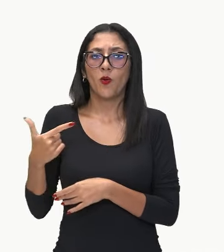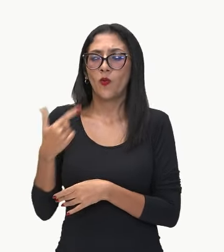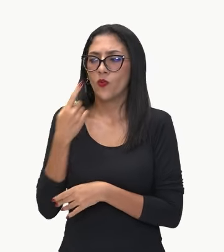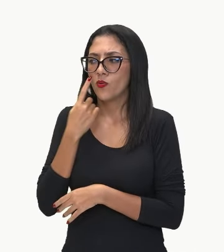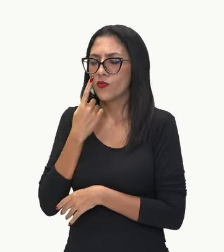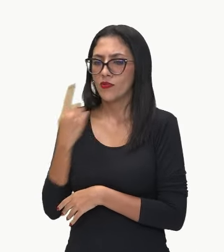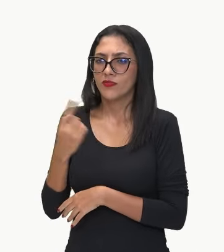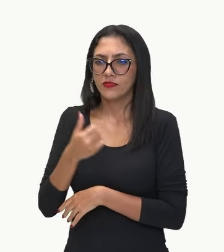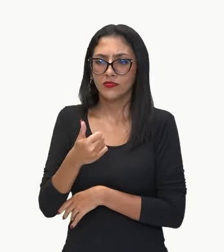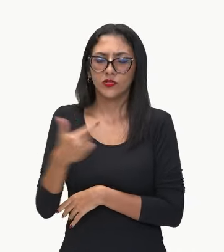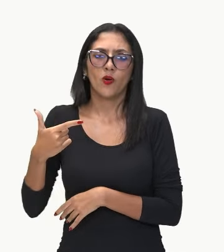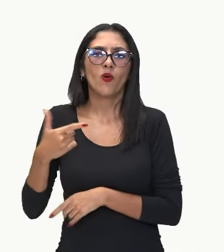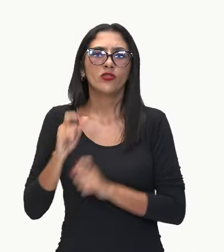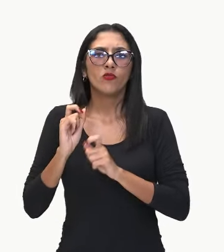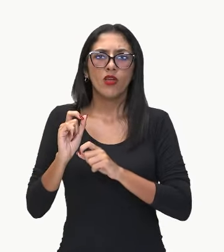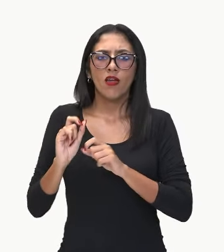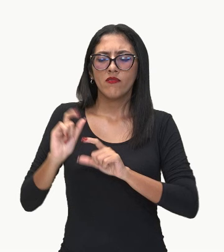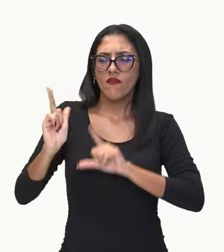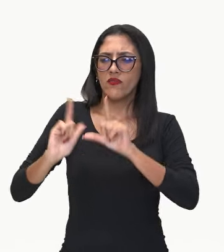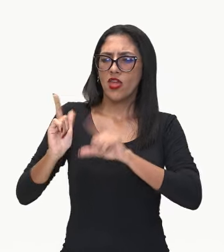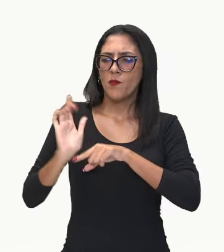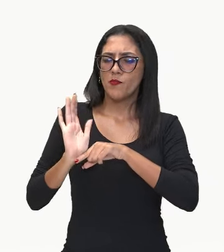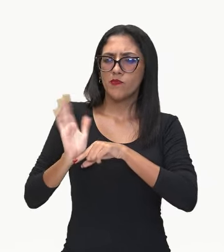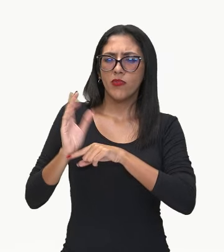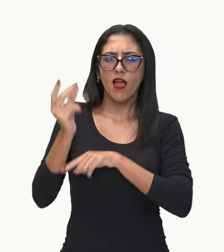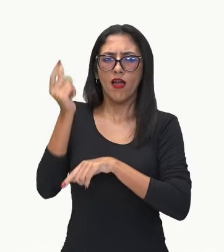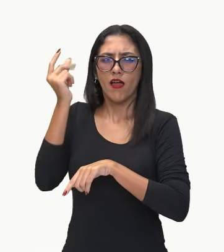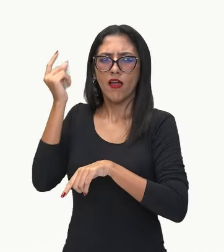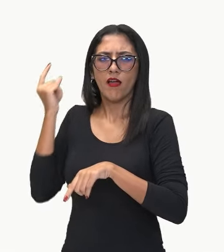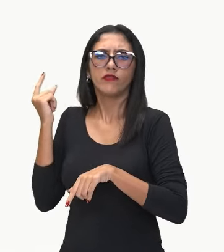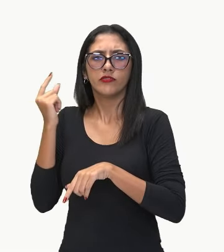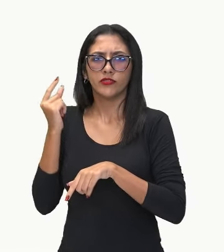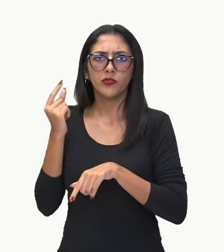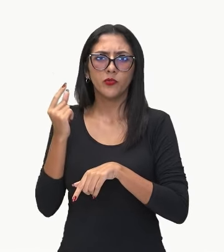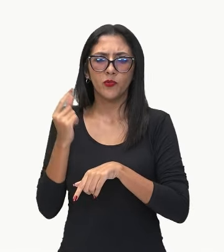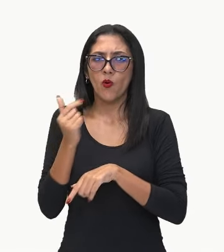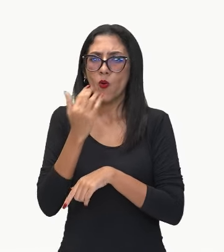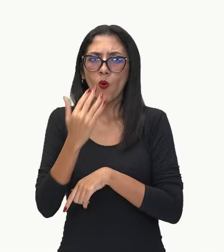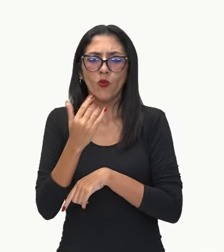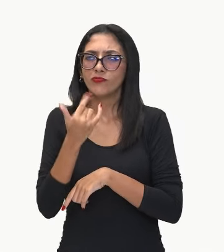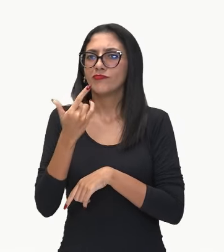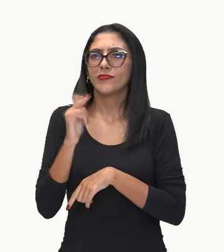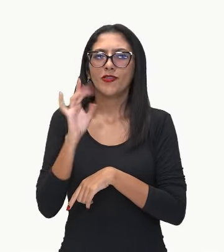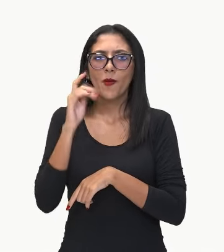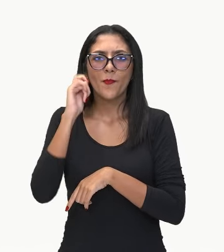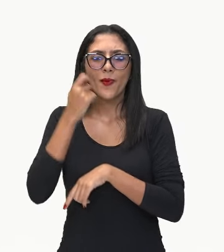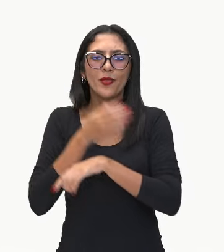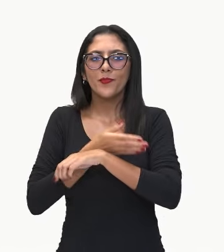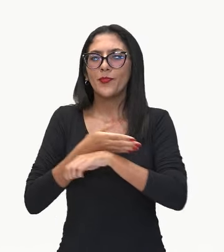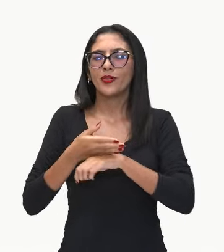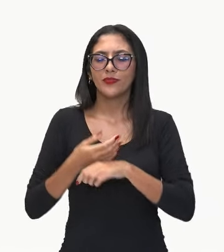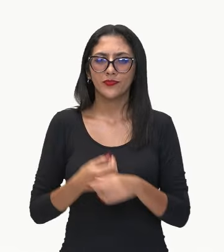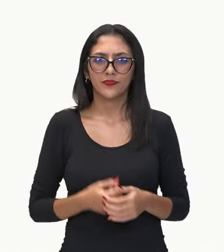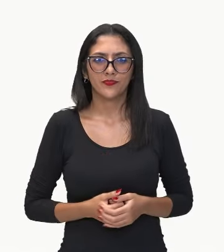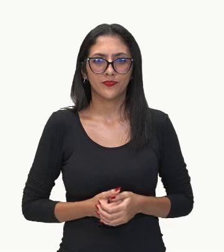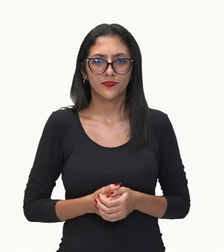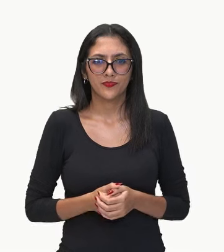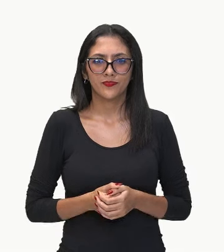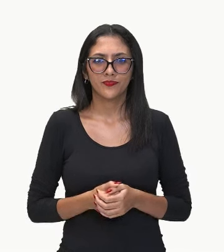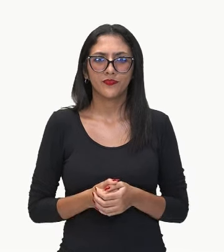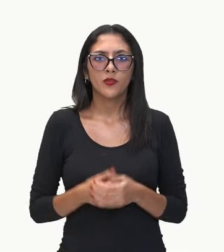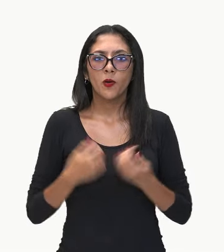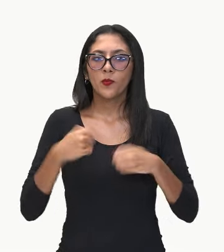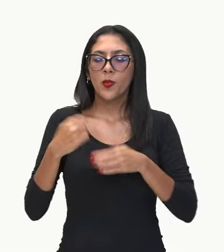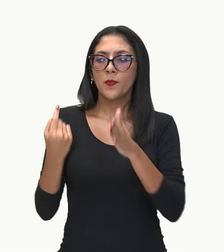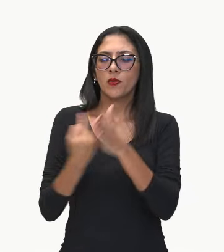como diz o texto, são preto e branco. E a questão que é saber aí, o exemplo vem trazendo, quantos filmes